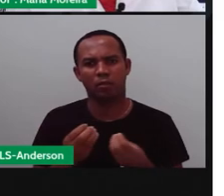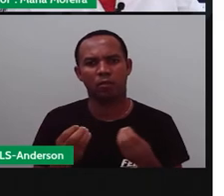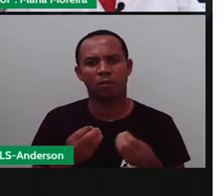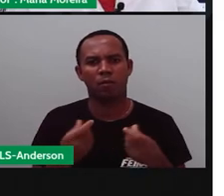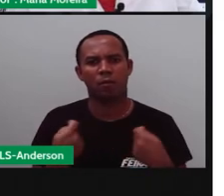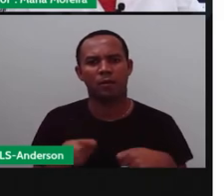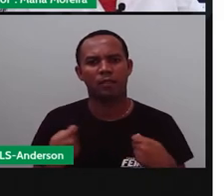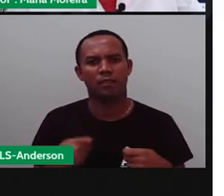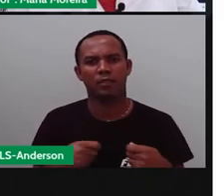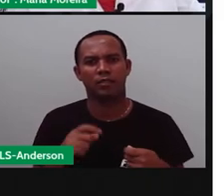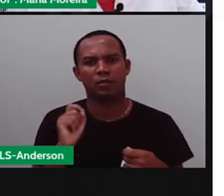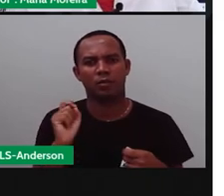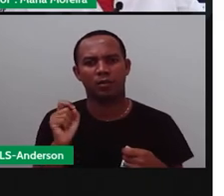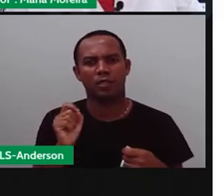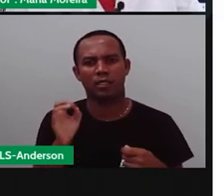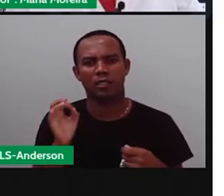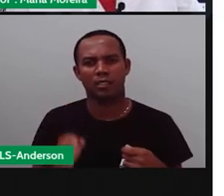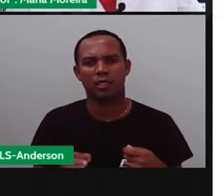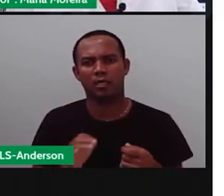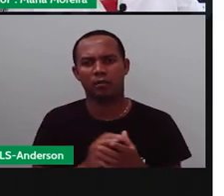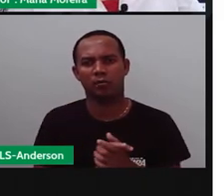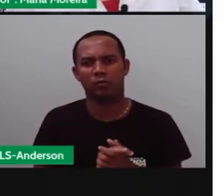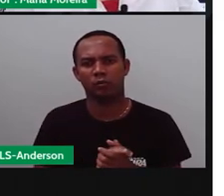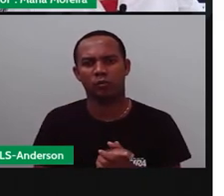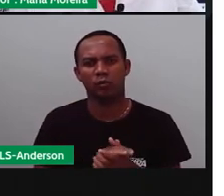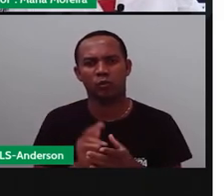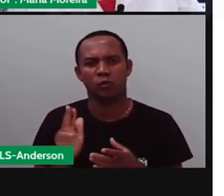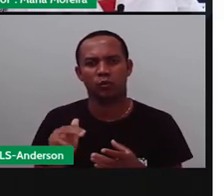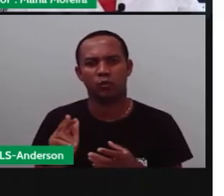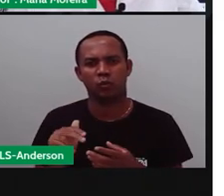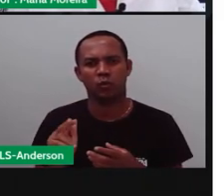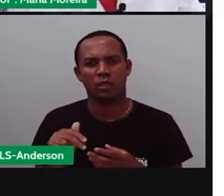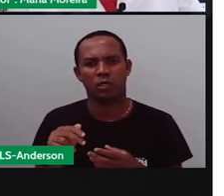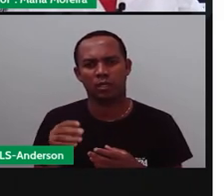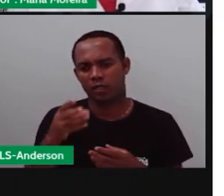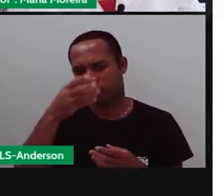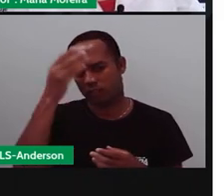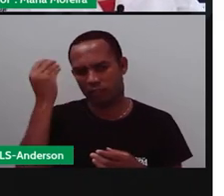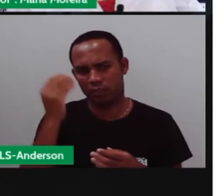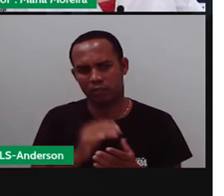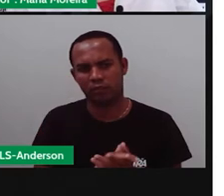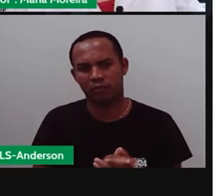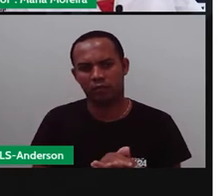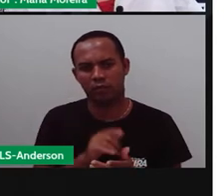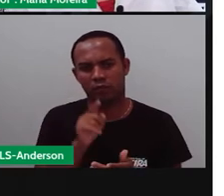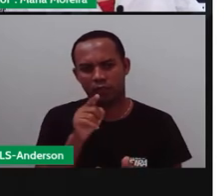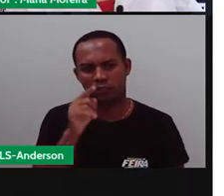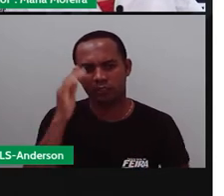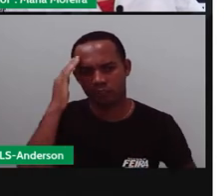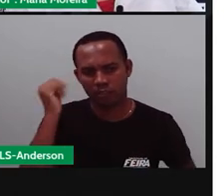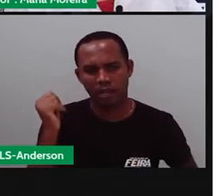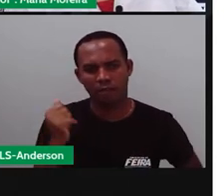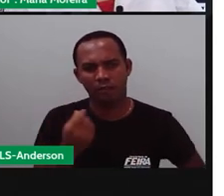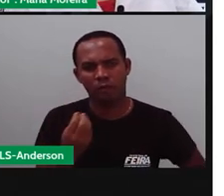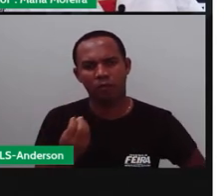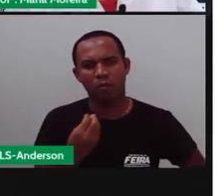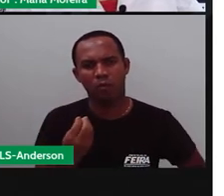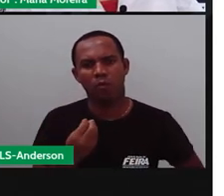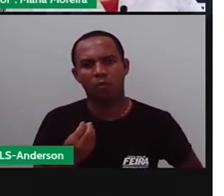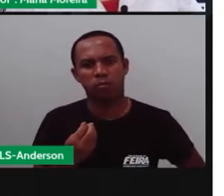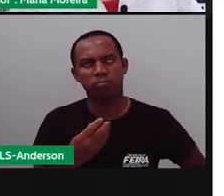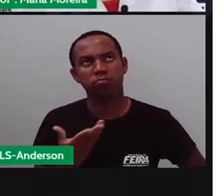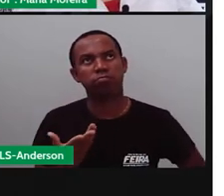Ter cuidado, certo? Para manter a tradição. E aí, vocês de fato sabem o que é uma tradição?